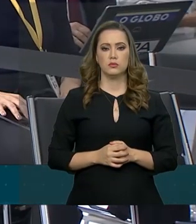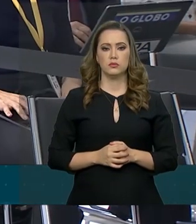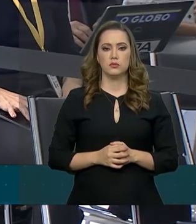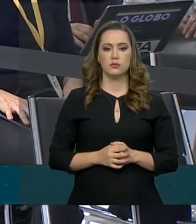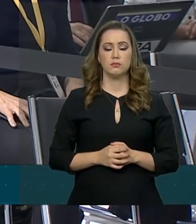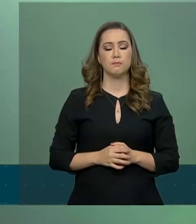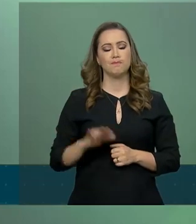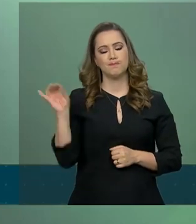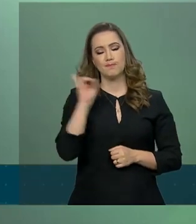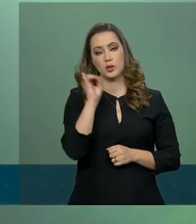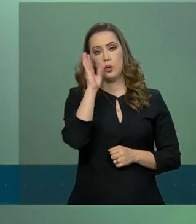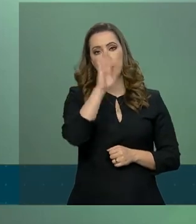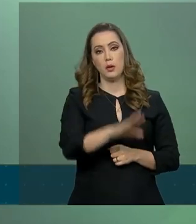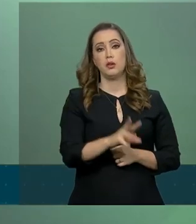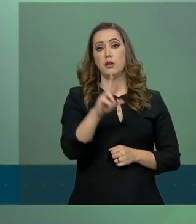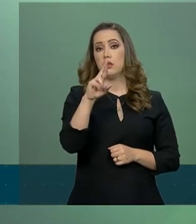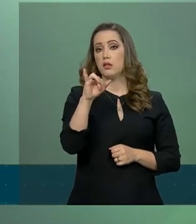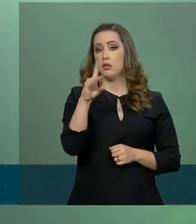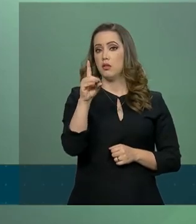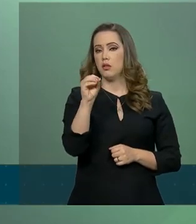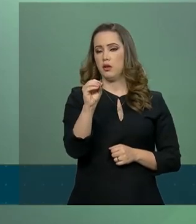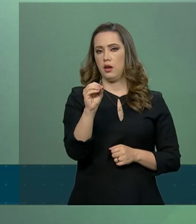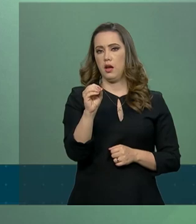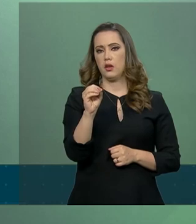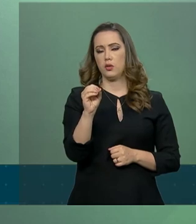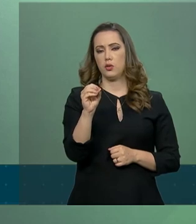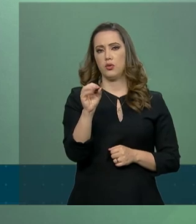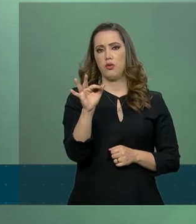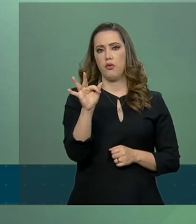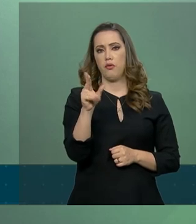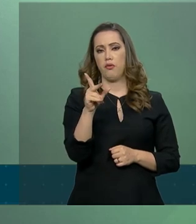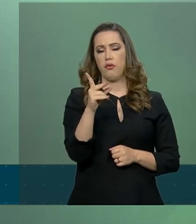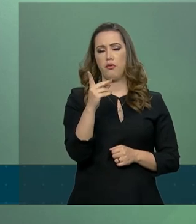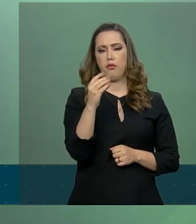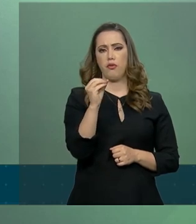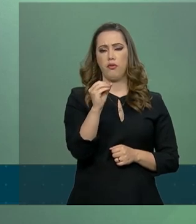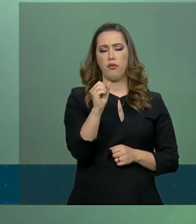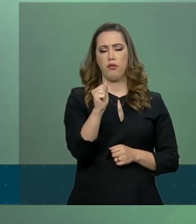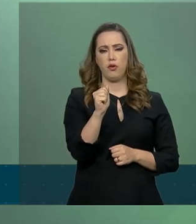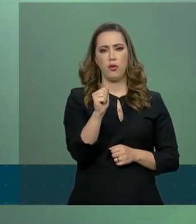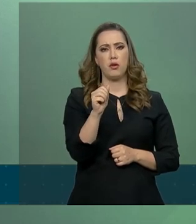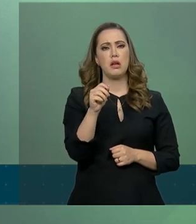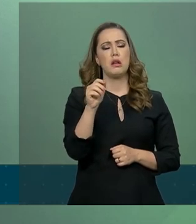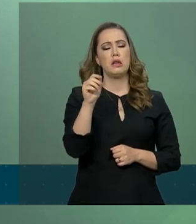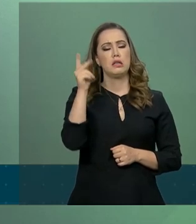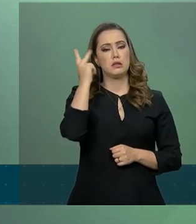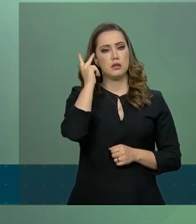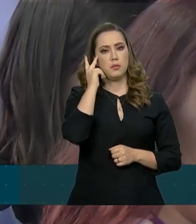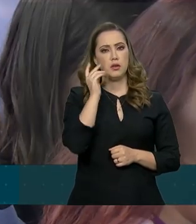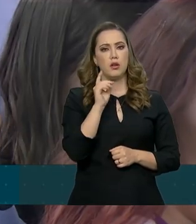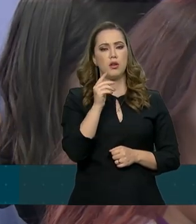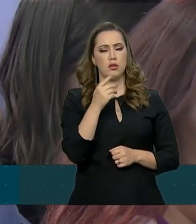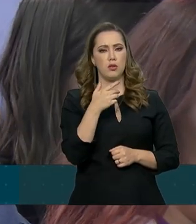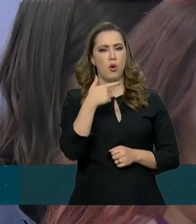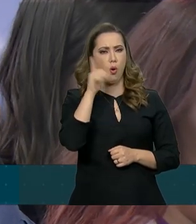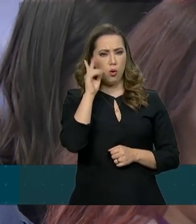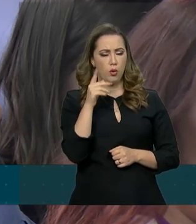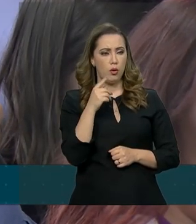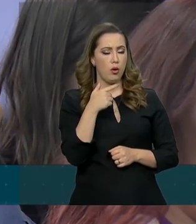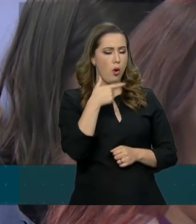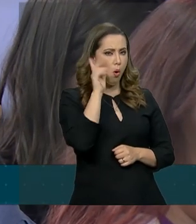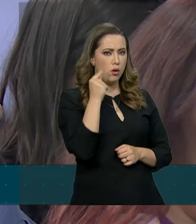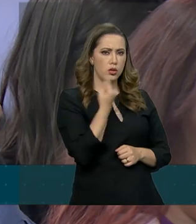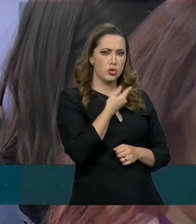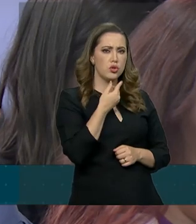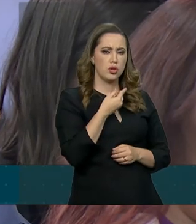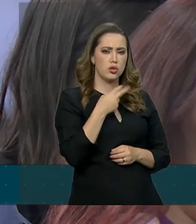Porta-voz, boa tarde. Ricardo Della Coleta, da Folha de São Paulo. Bom, Ontem nós conseguimos te atender, depois da... Perfeitamente, muito obrigado. Obrigado. Eu quero